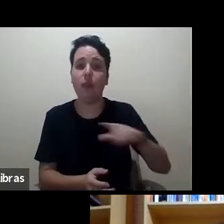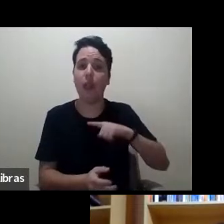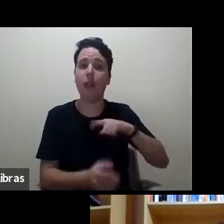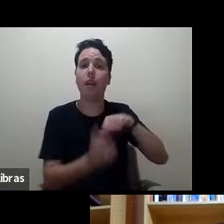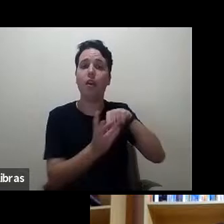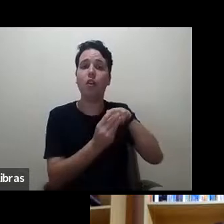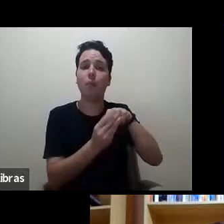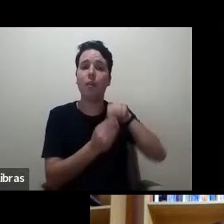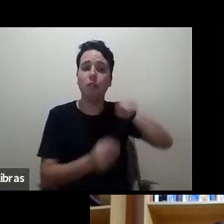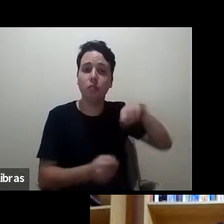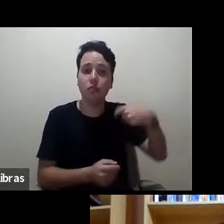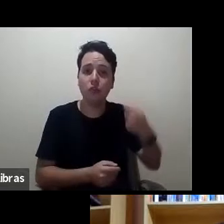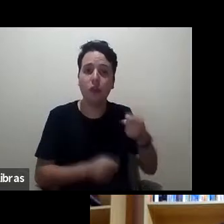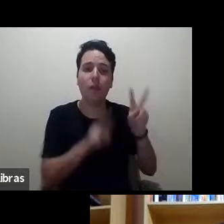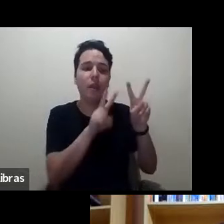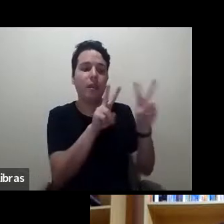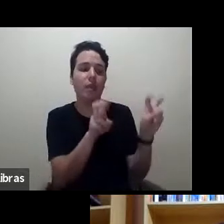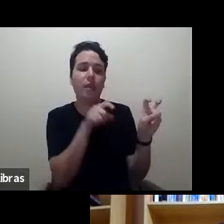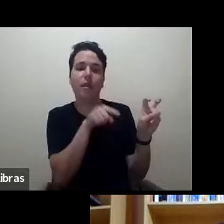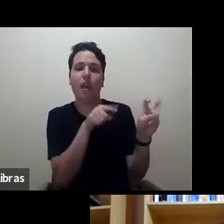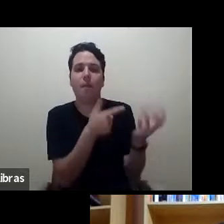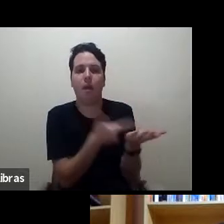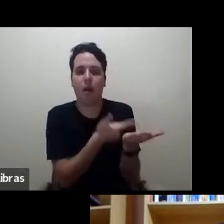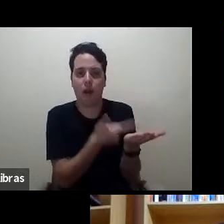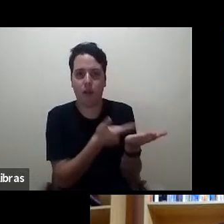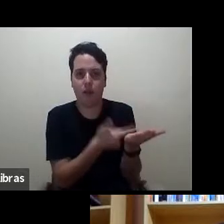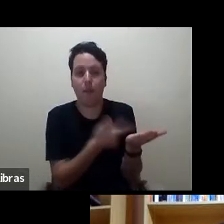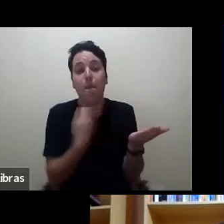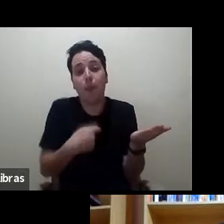que o livro trabalha para